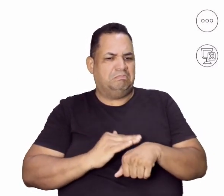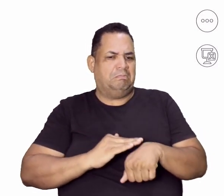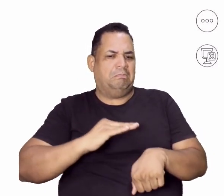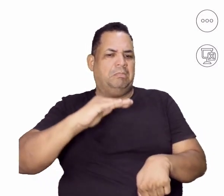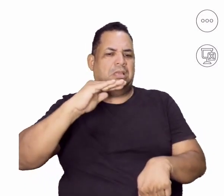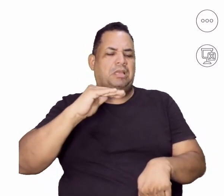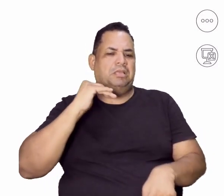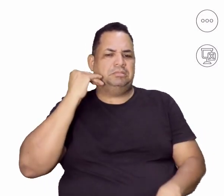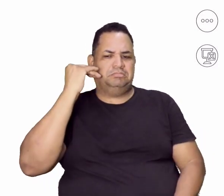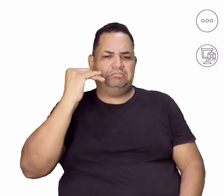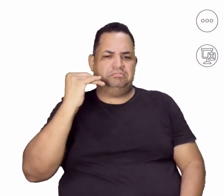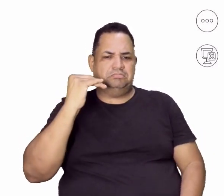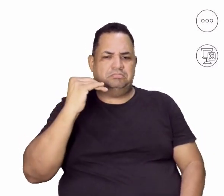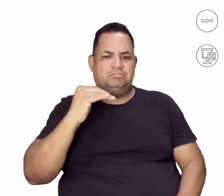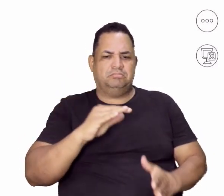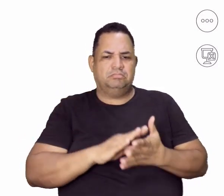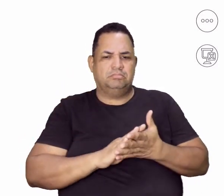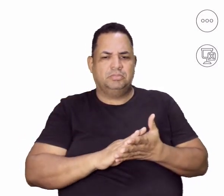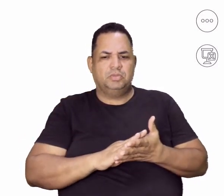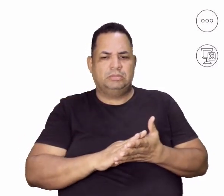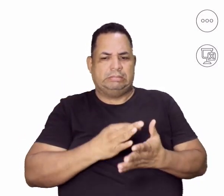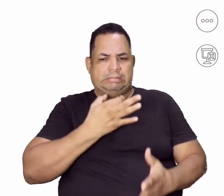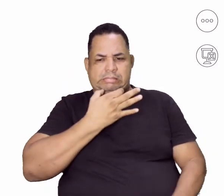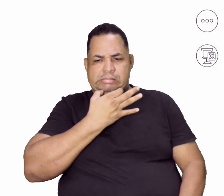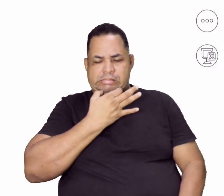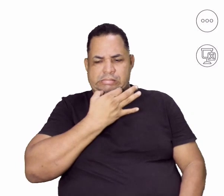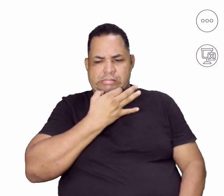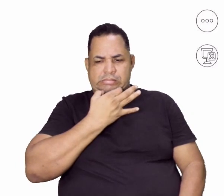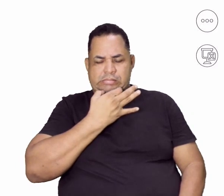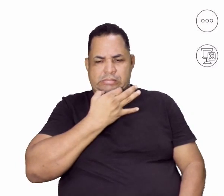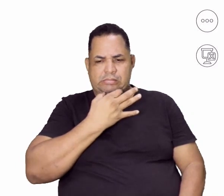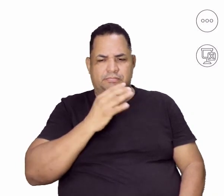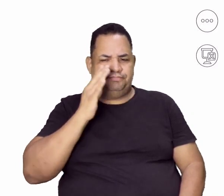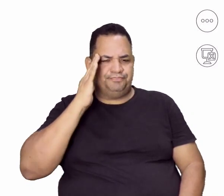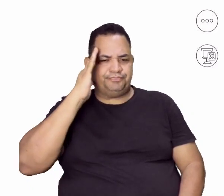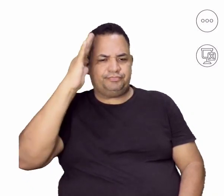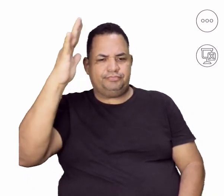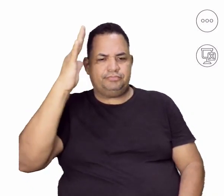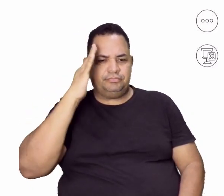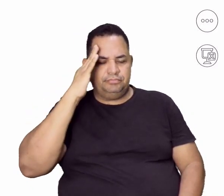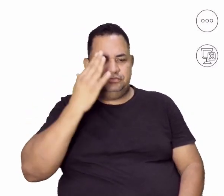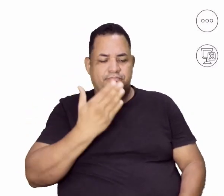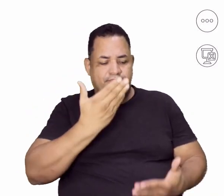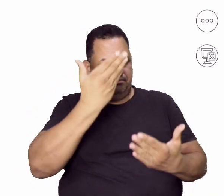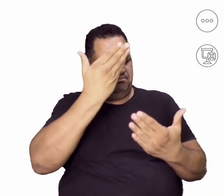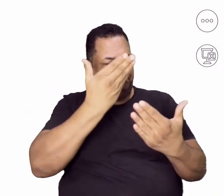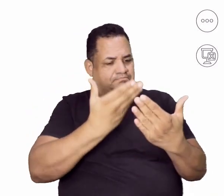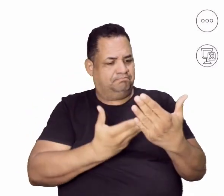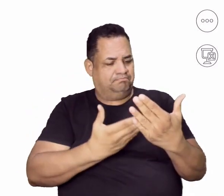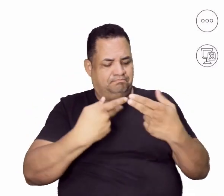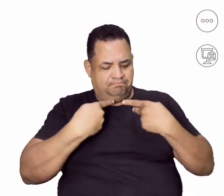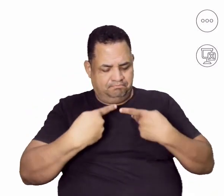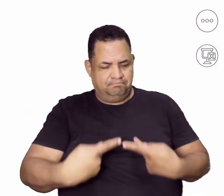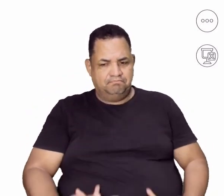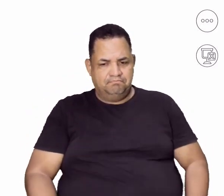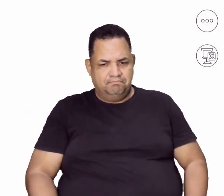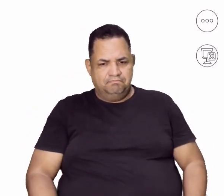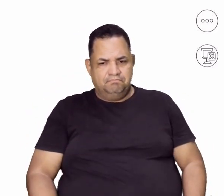Excessiva. Com um defeito que é imaginário na aparência física.